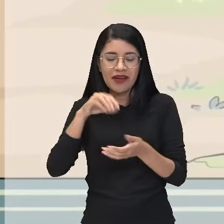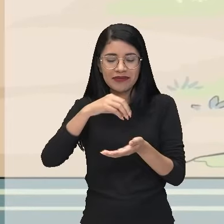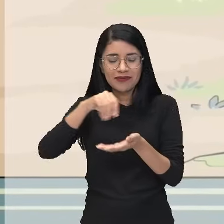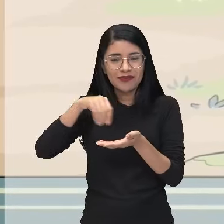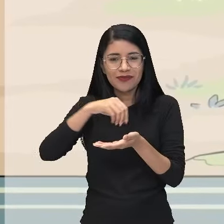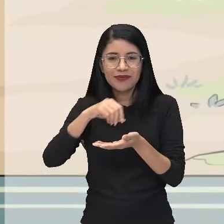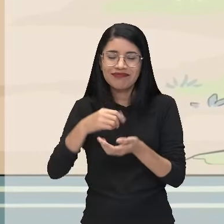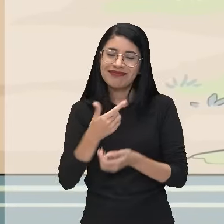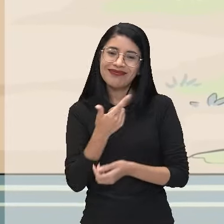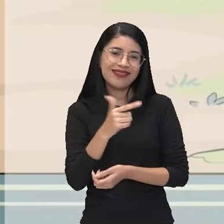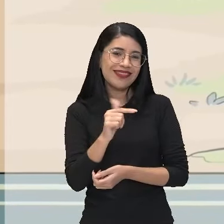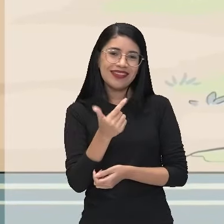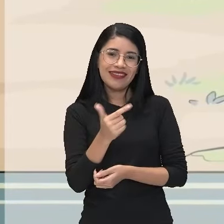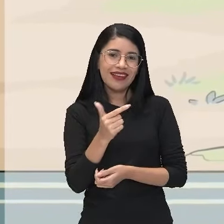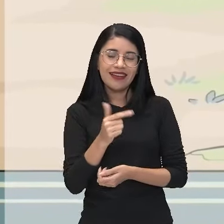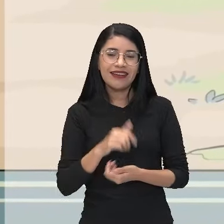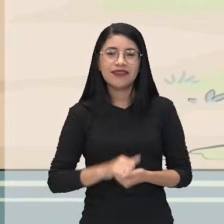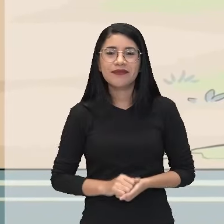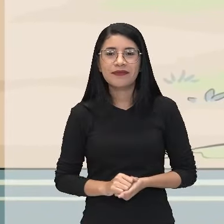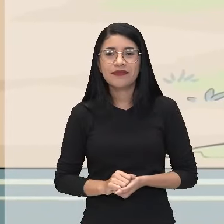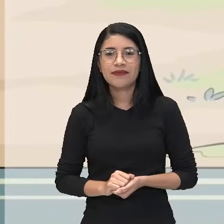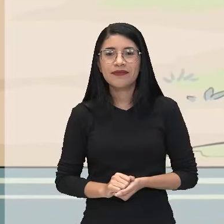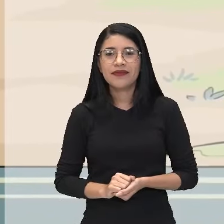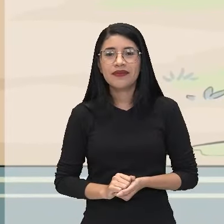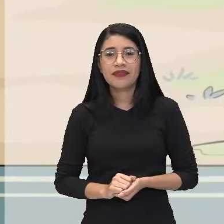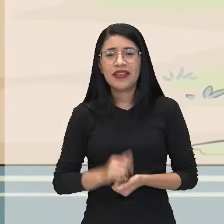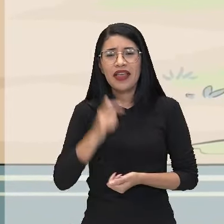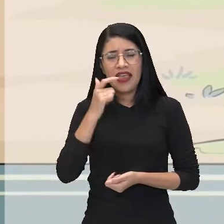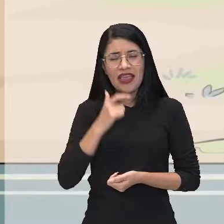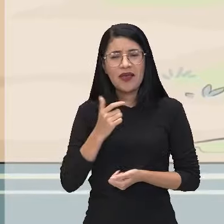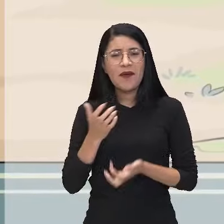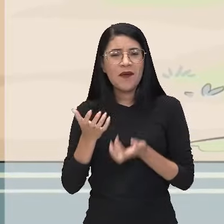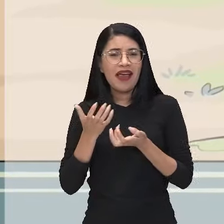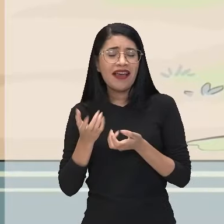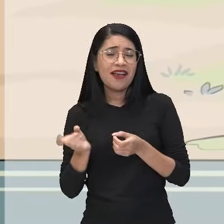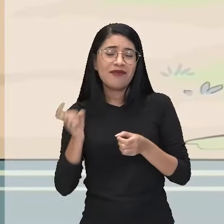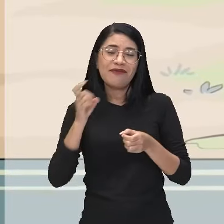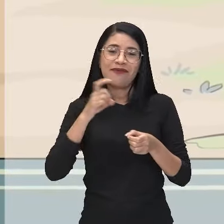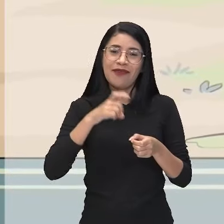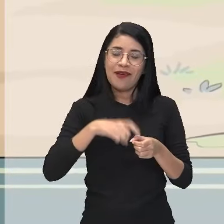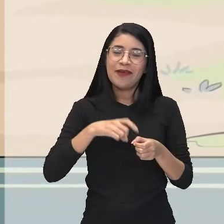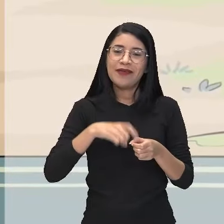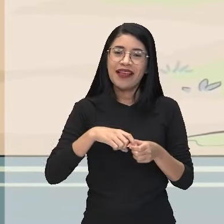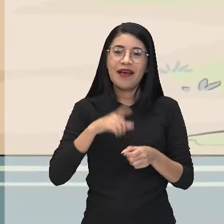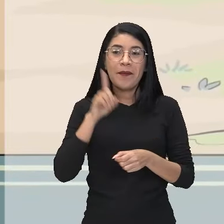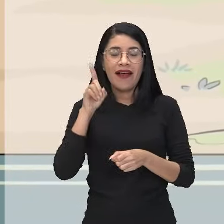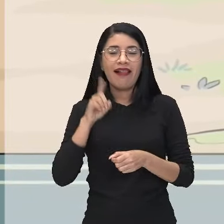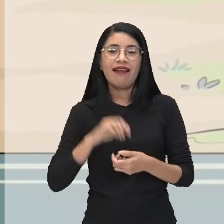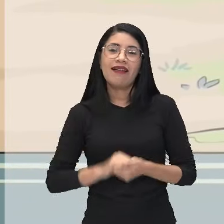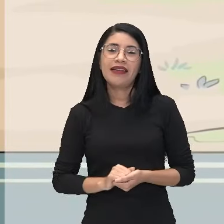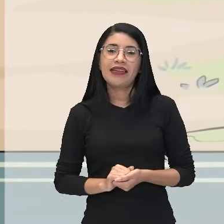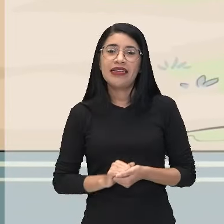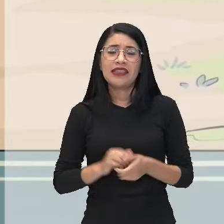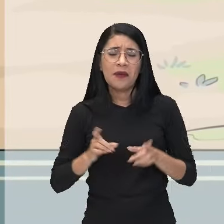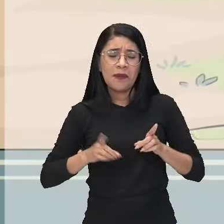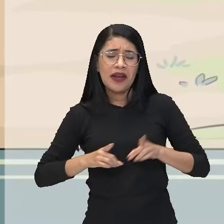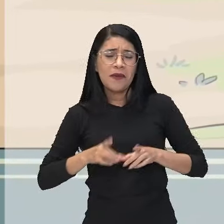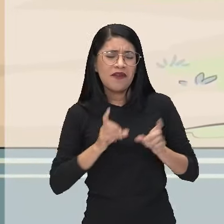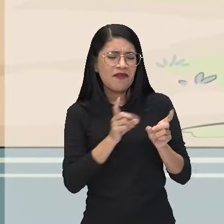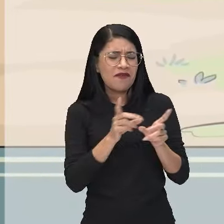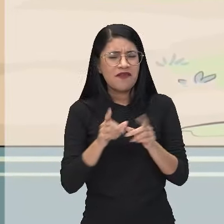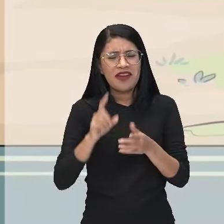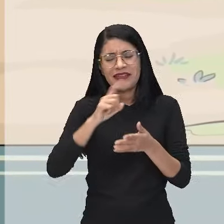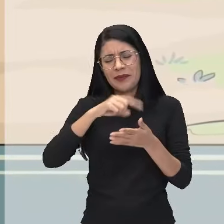Não, senhor. Eu quero ir pra lá. Então, meu primo, venda toda essa